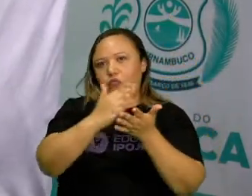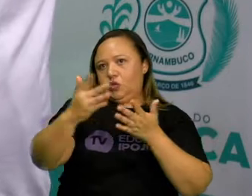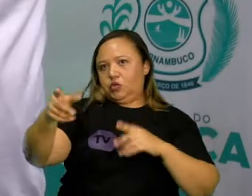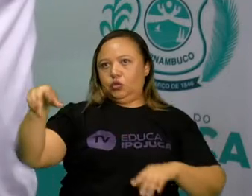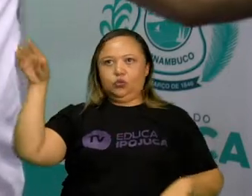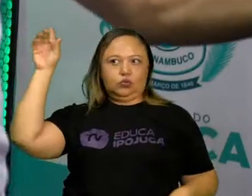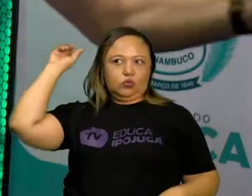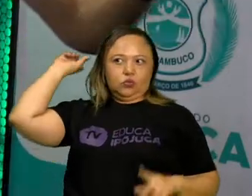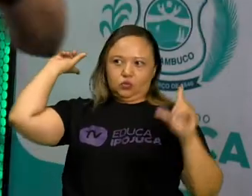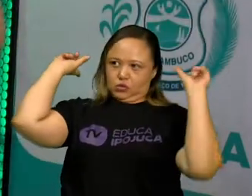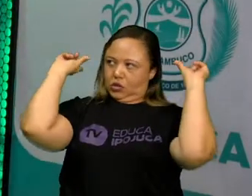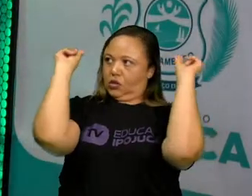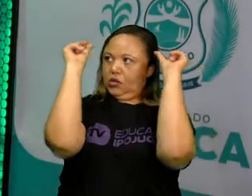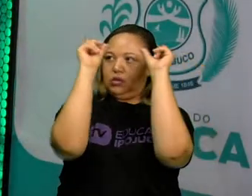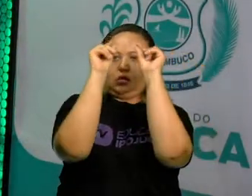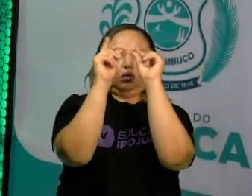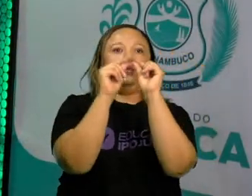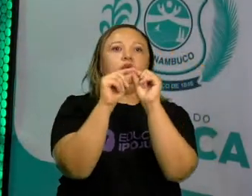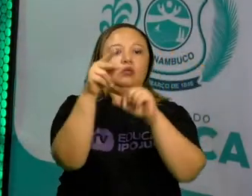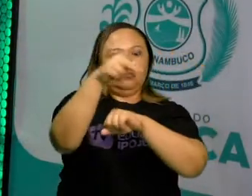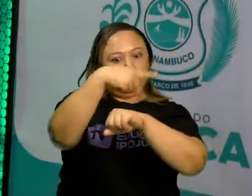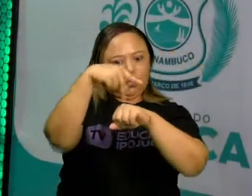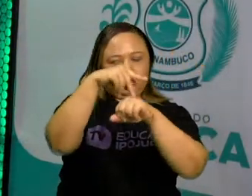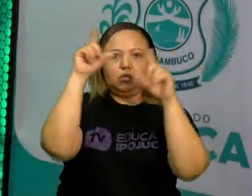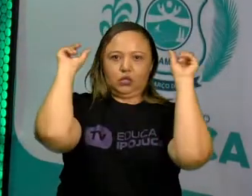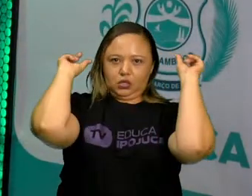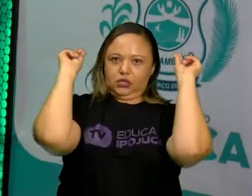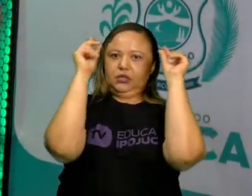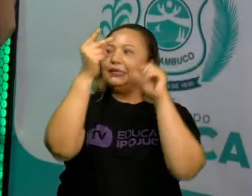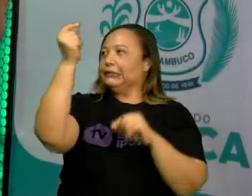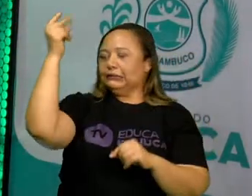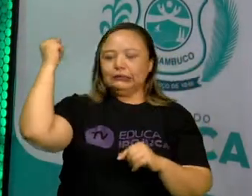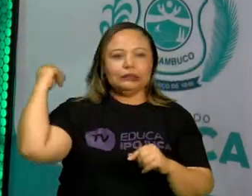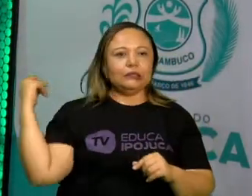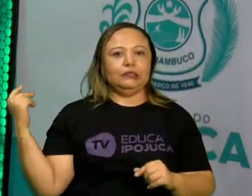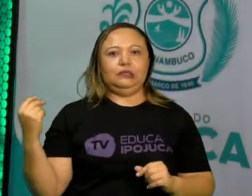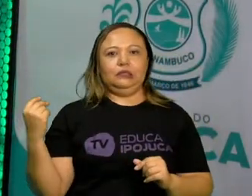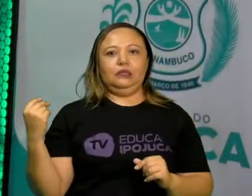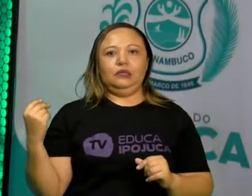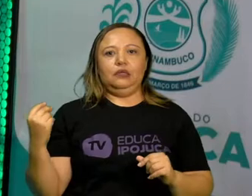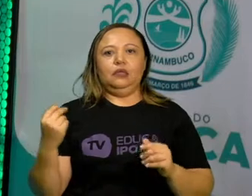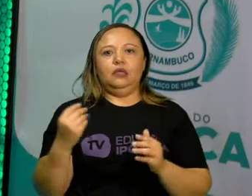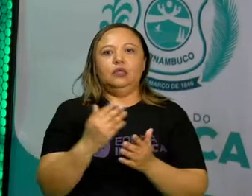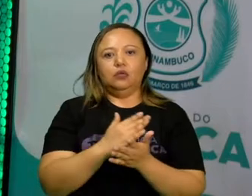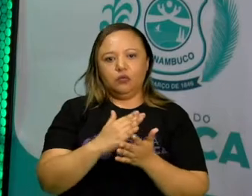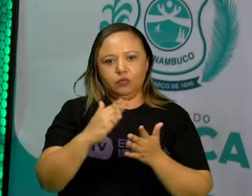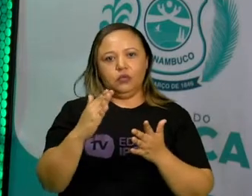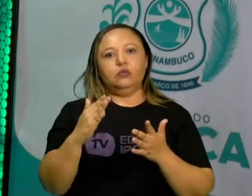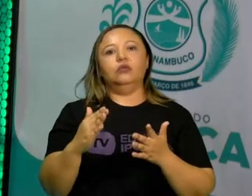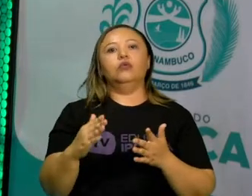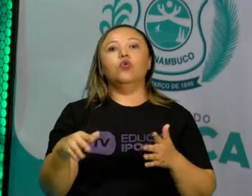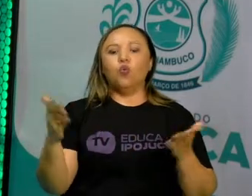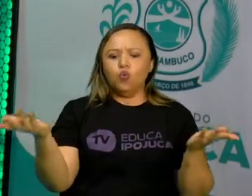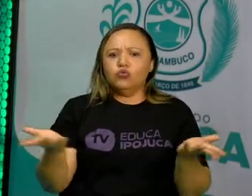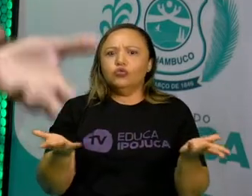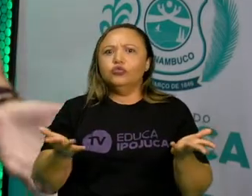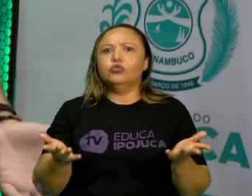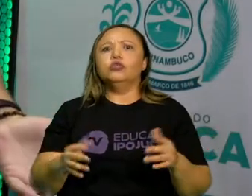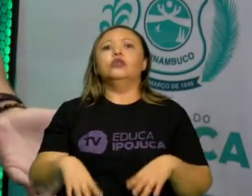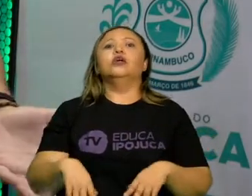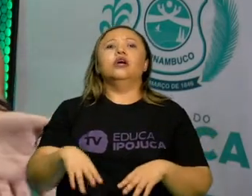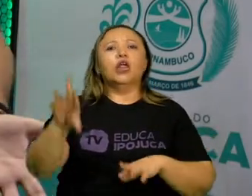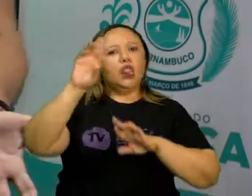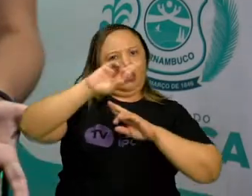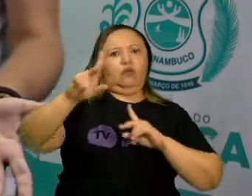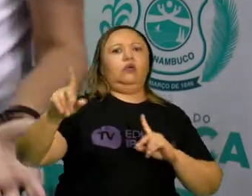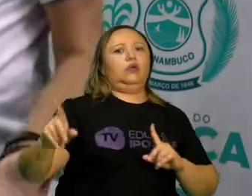ela foi produzida lá. Hoje, a gente pode fazer uma cópia, mas de forma muito consciente. A arte que a gente produz hoje é uma arte completamente